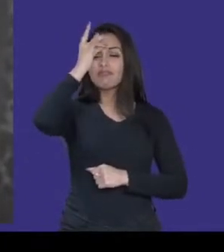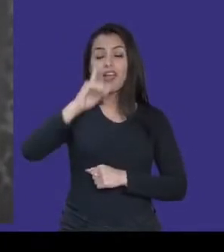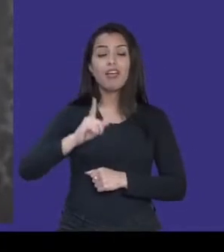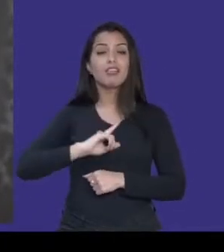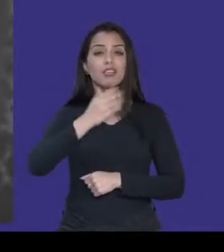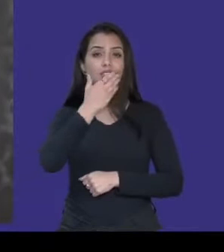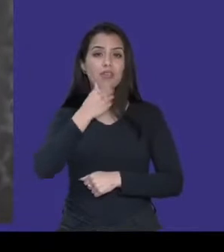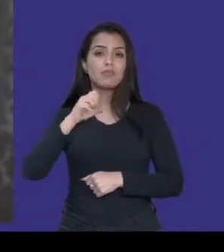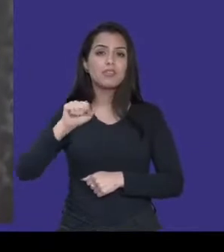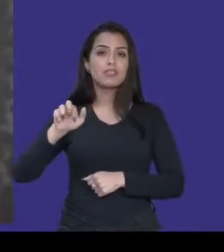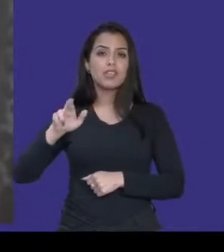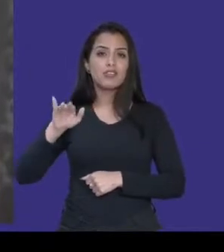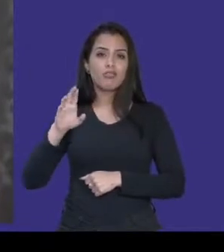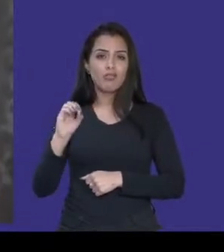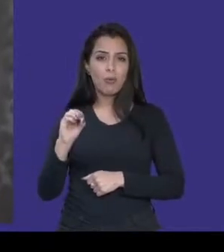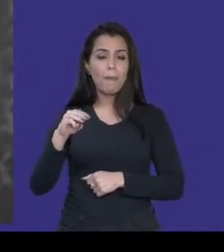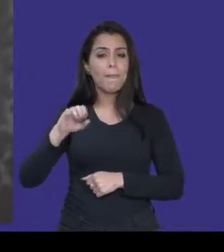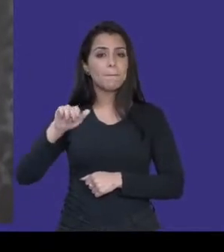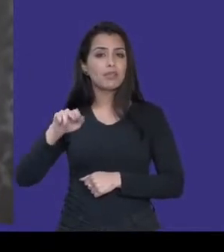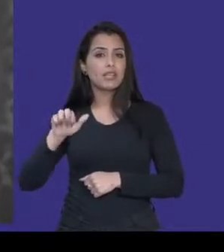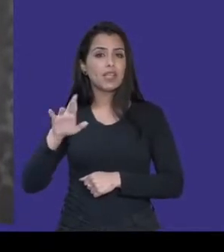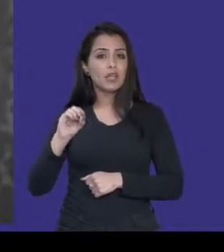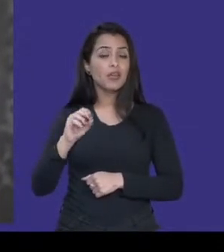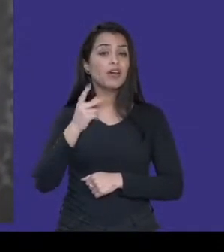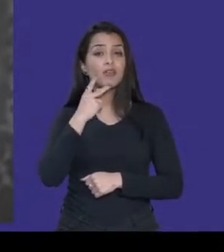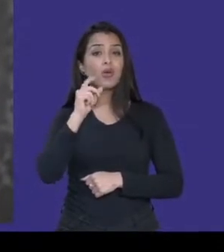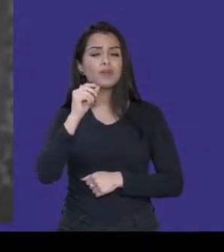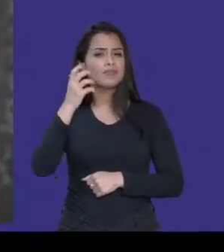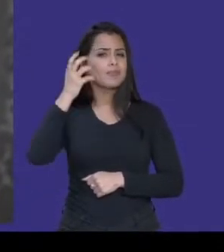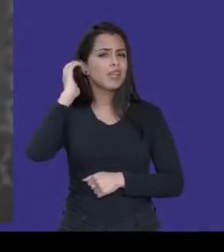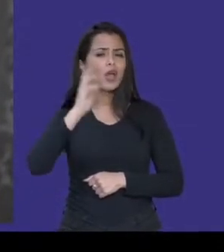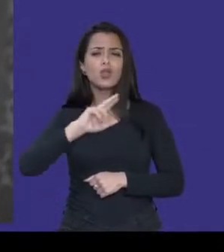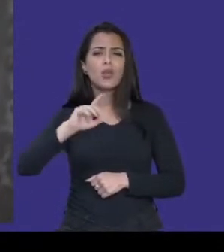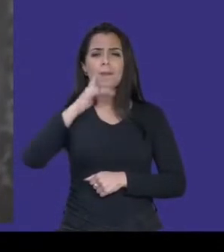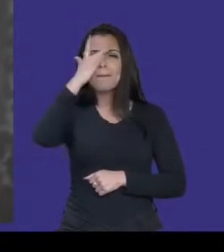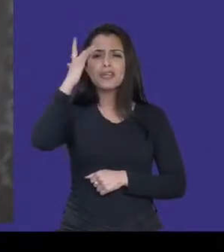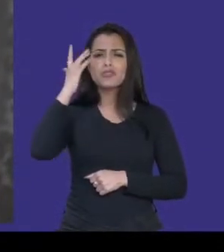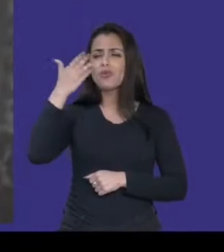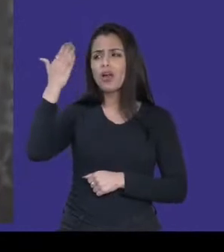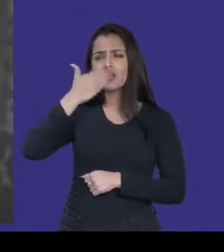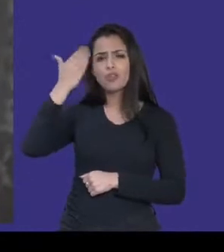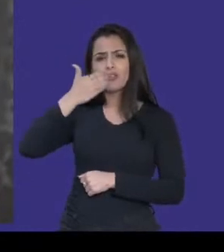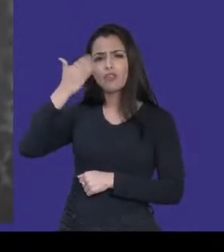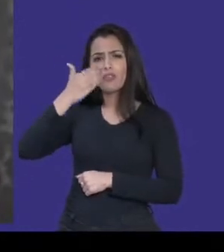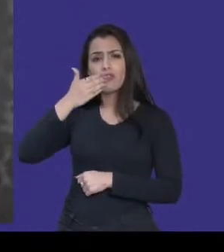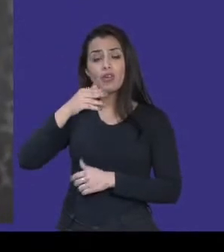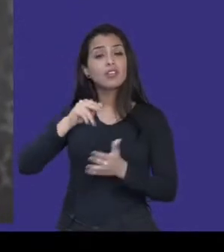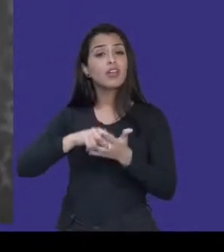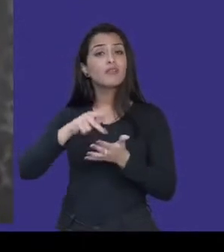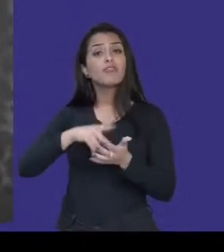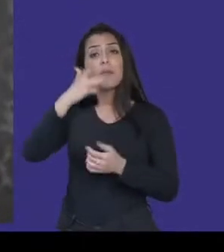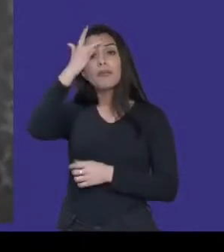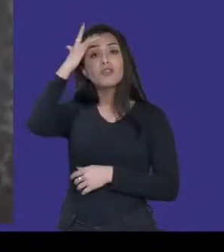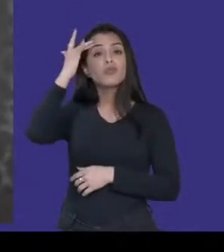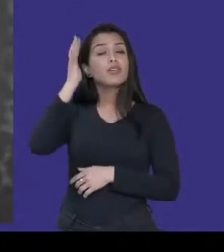ele dizia o seguinte, rádio não é para quem não enxerga, mas sim para quem imagina. Sendo